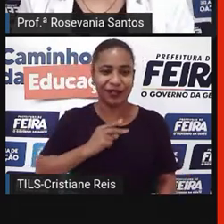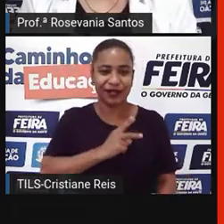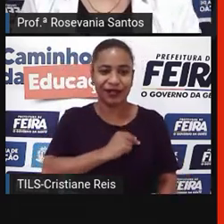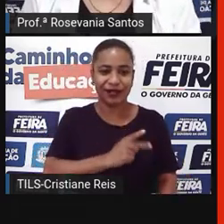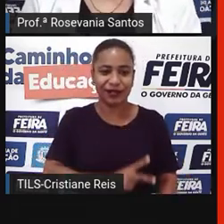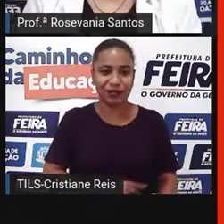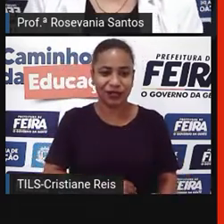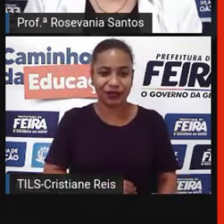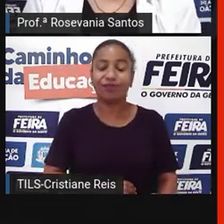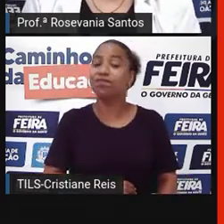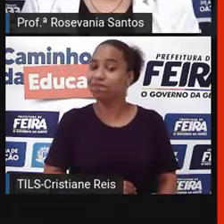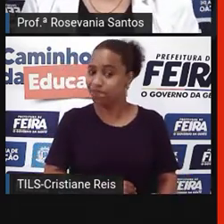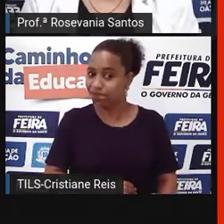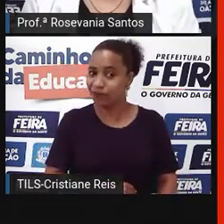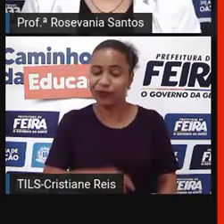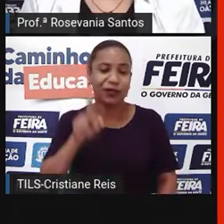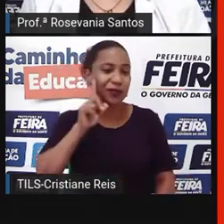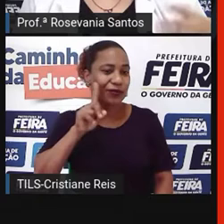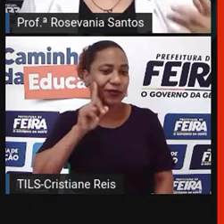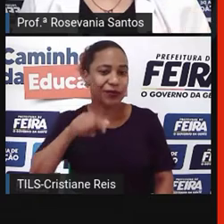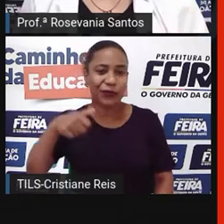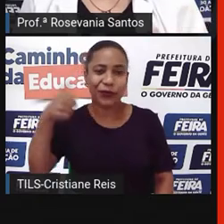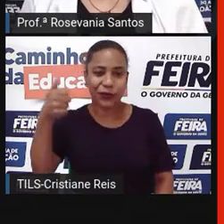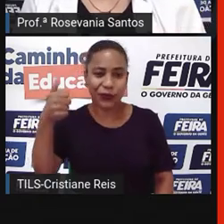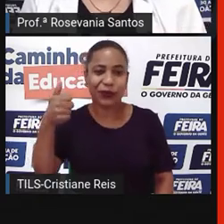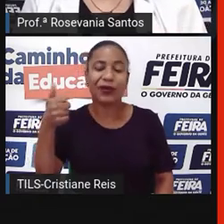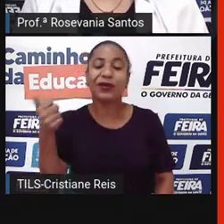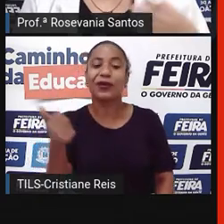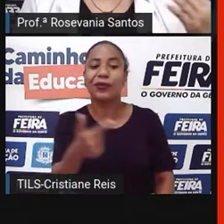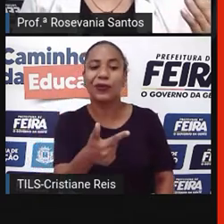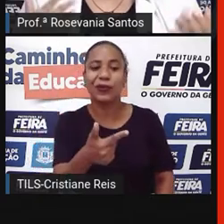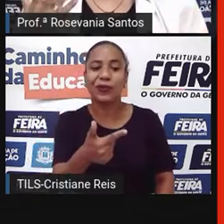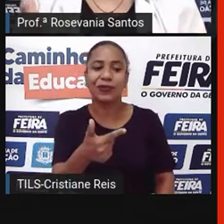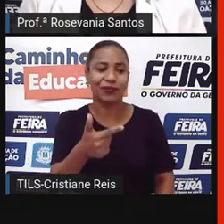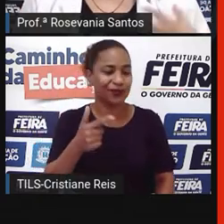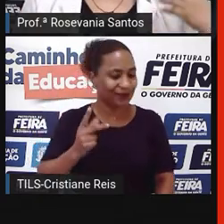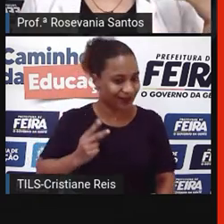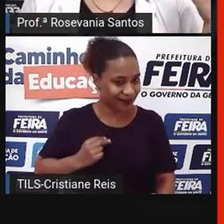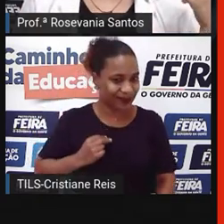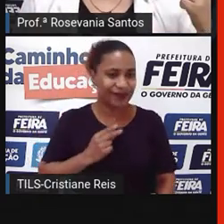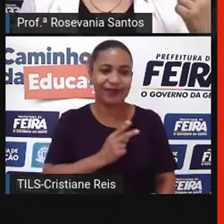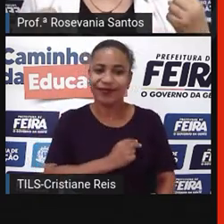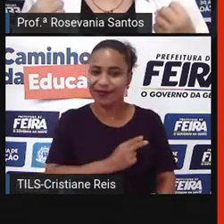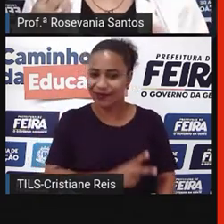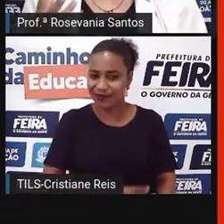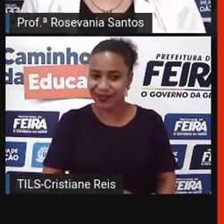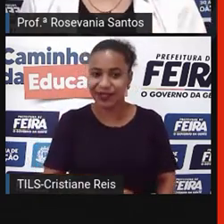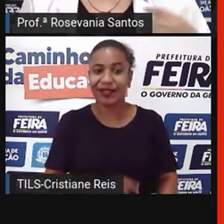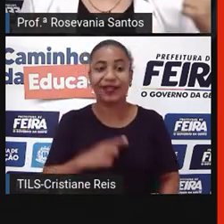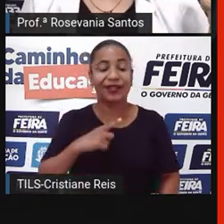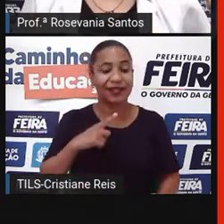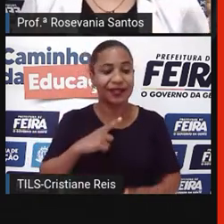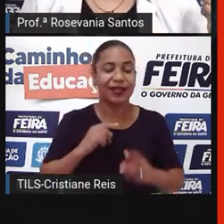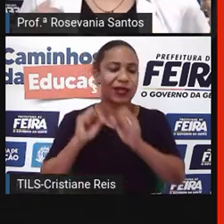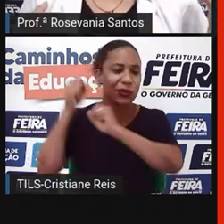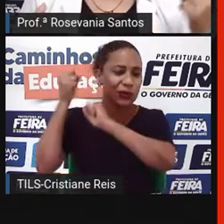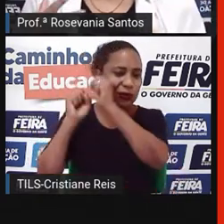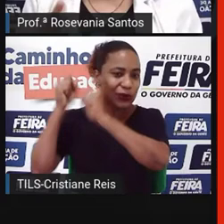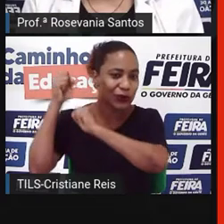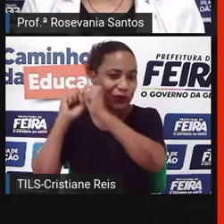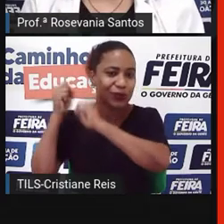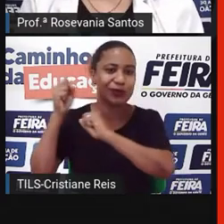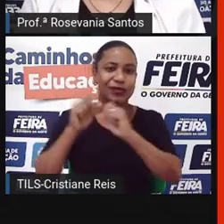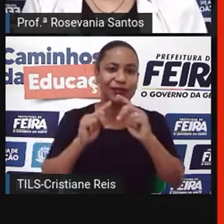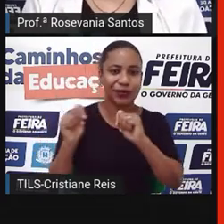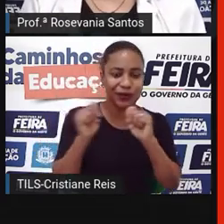igualdade, logo atrás dos Estados Unidos, nesse processo, né, de transações econômicas, de industrialização, de